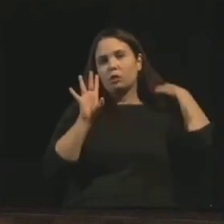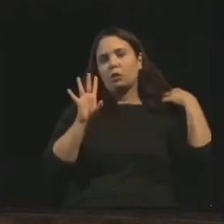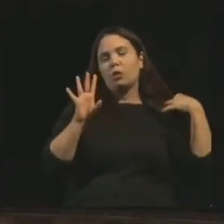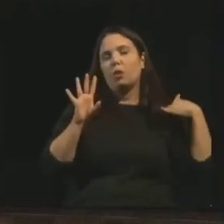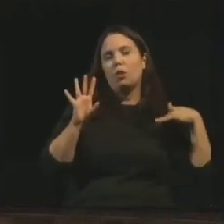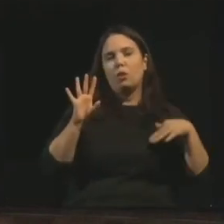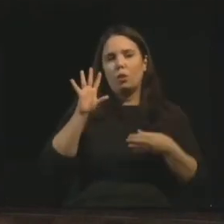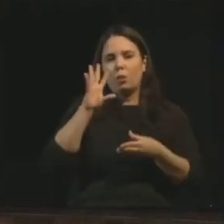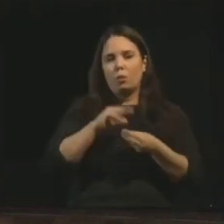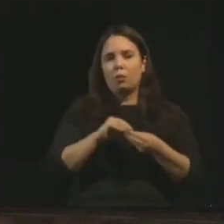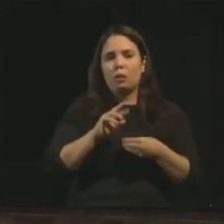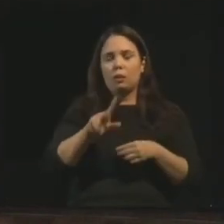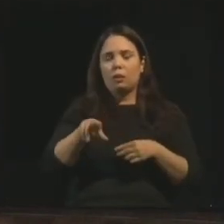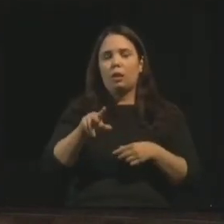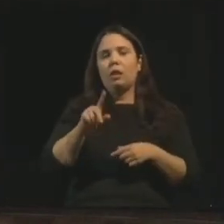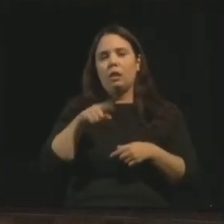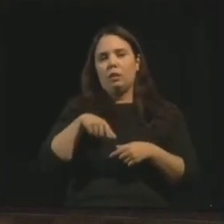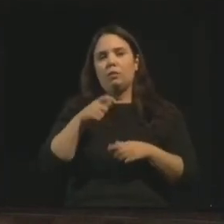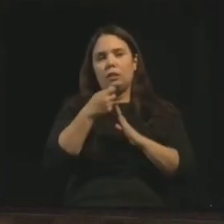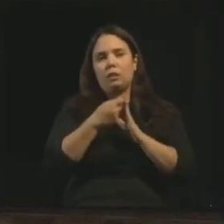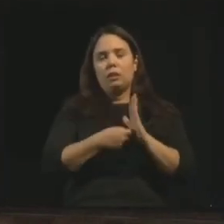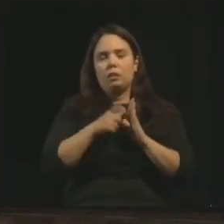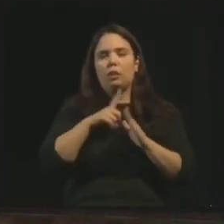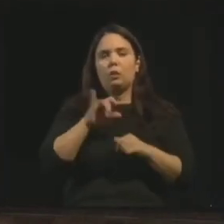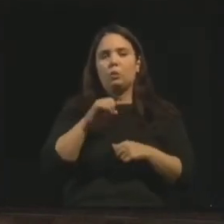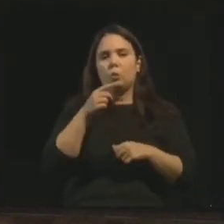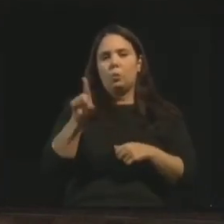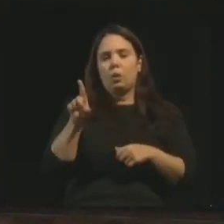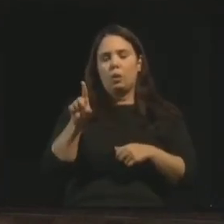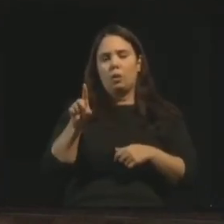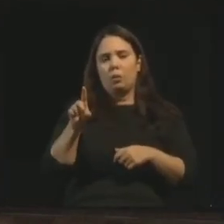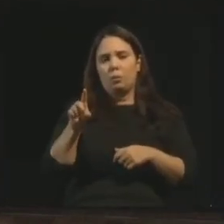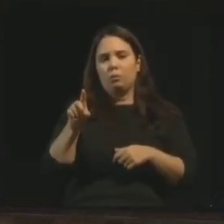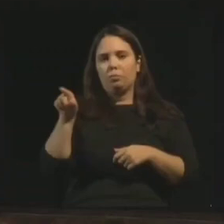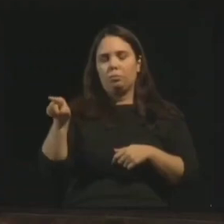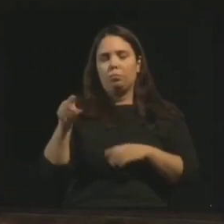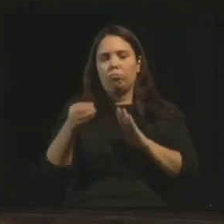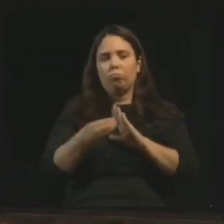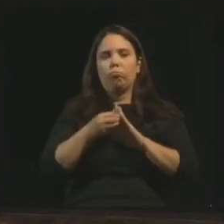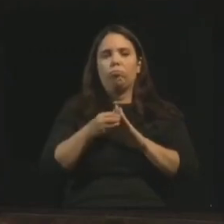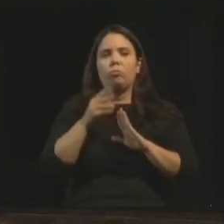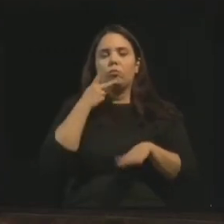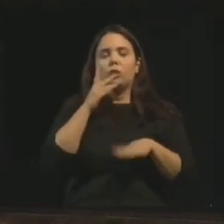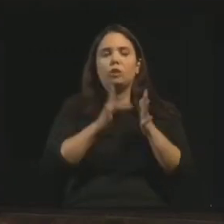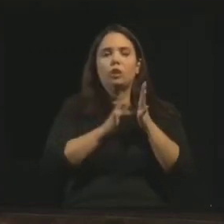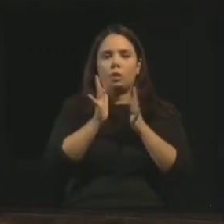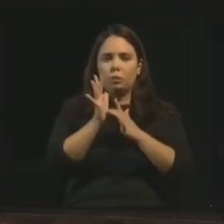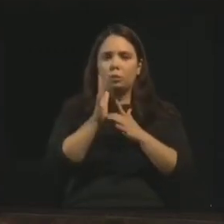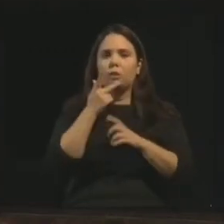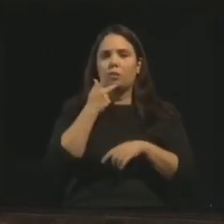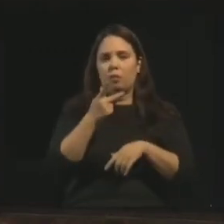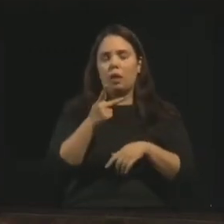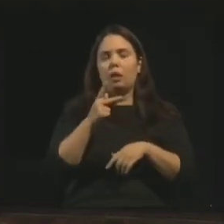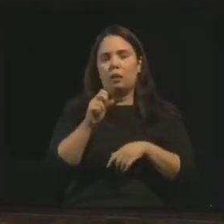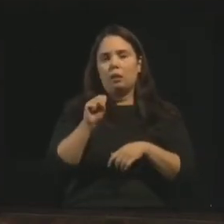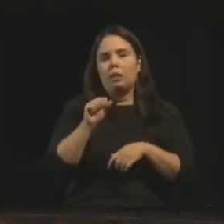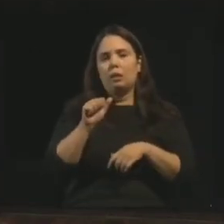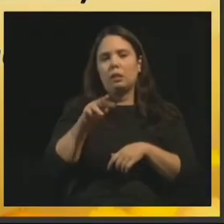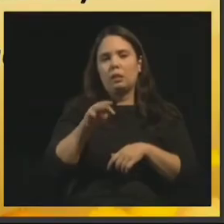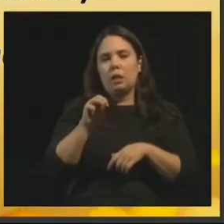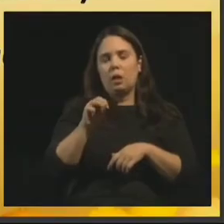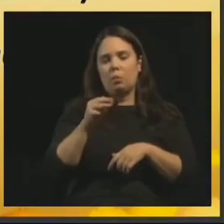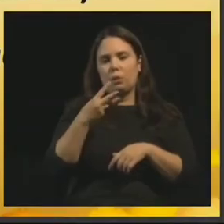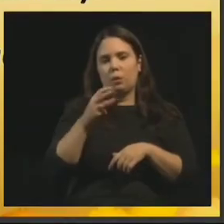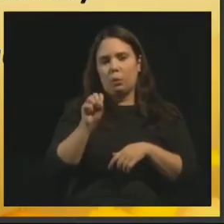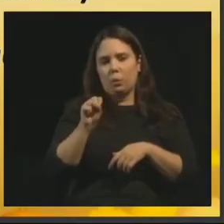então. Não está escrito Vós sois Deus, está lá em João 10,34. Porque Jesus cita o Salmo 82. Vós sois